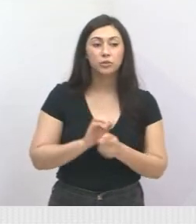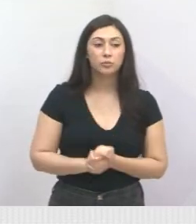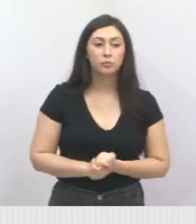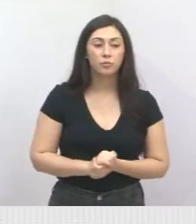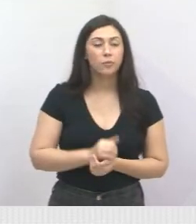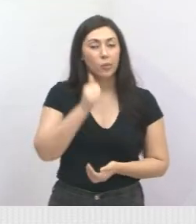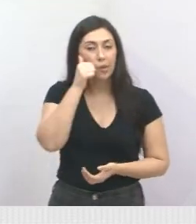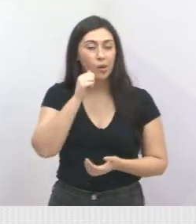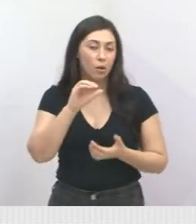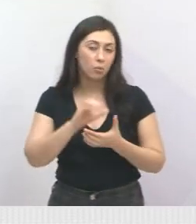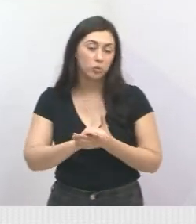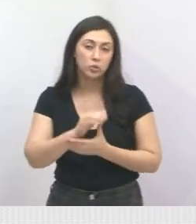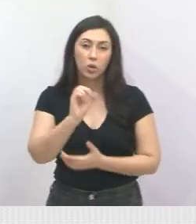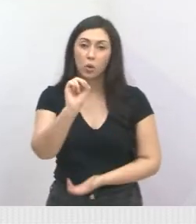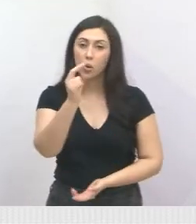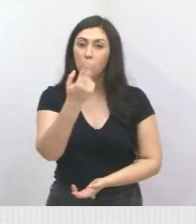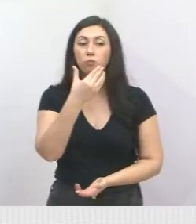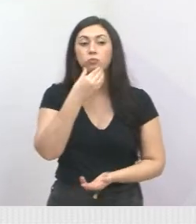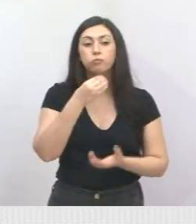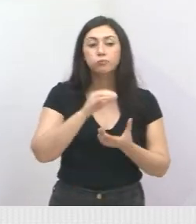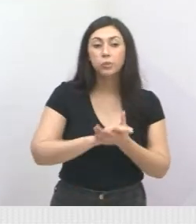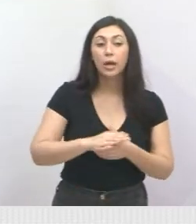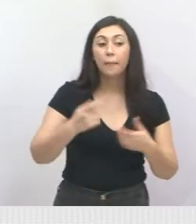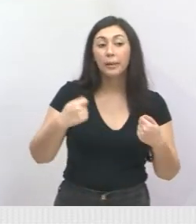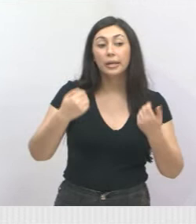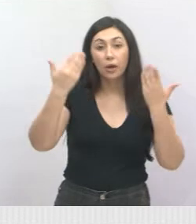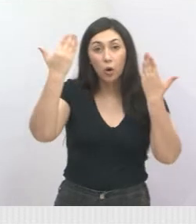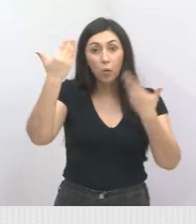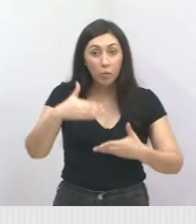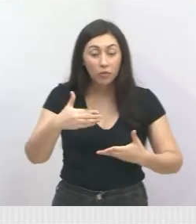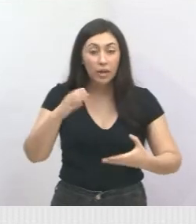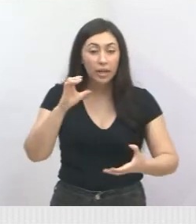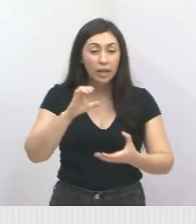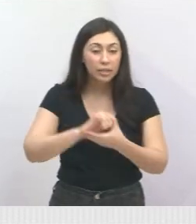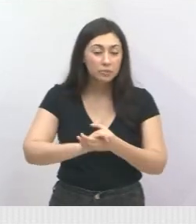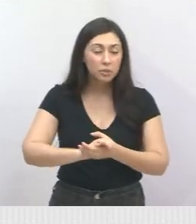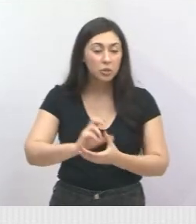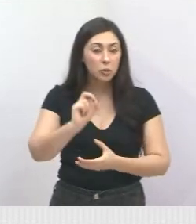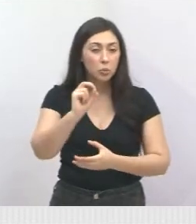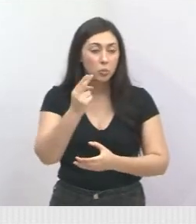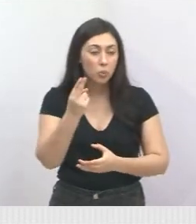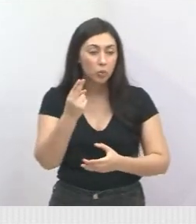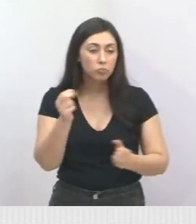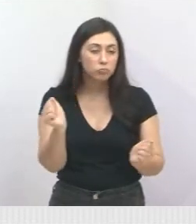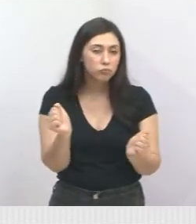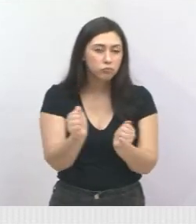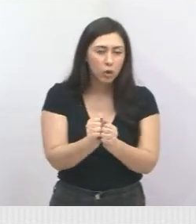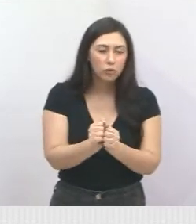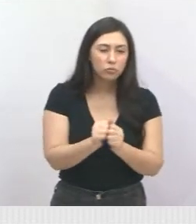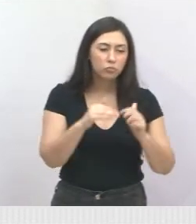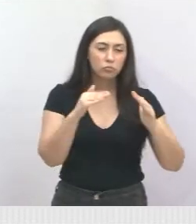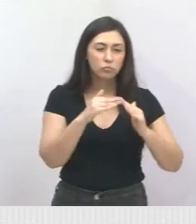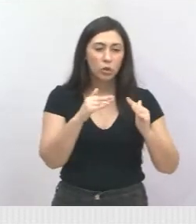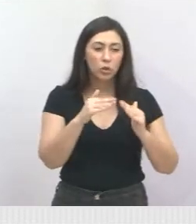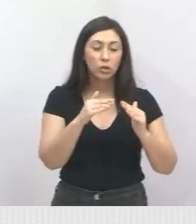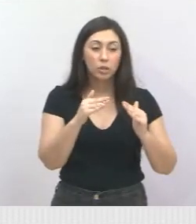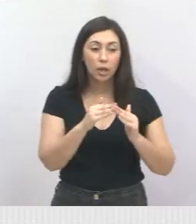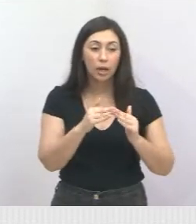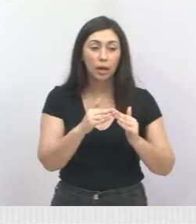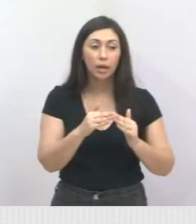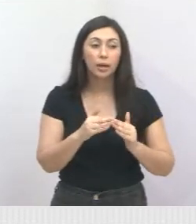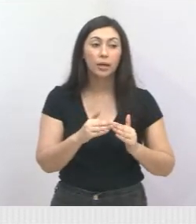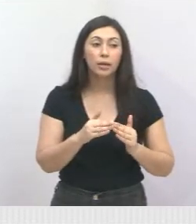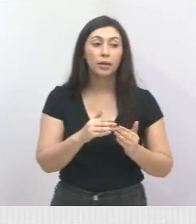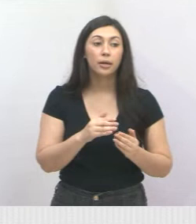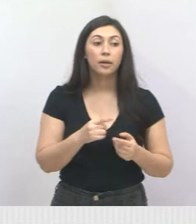conde ou companheiro que comprovar casamento ou união estável, até a data do falecimento. E quando se fala conde ou